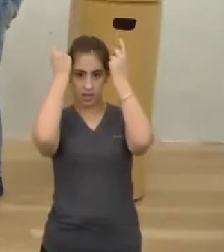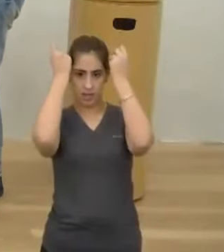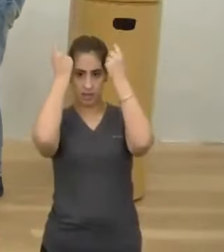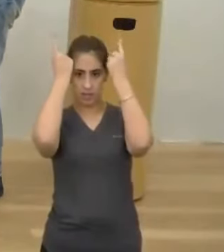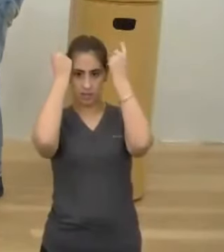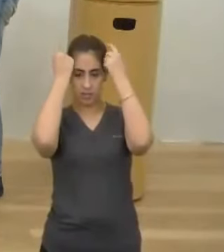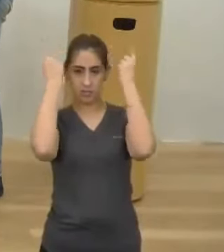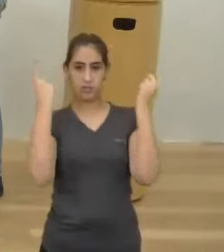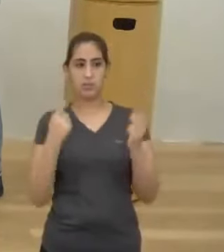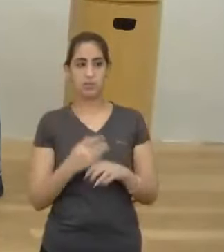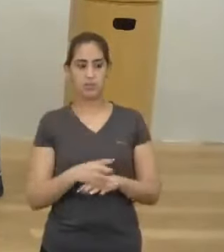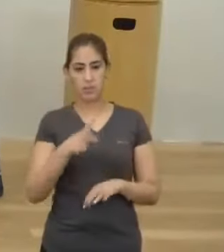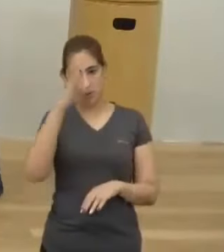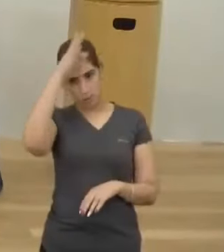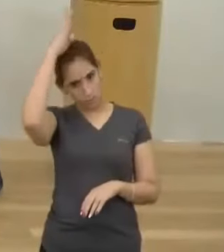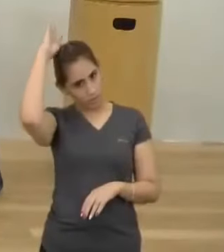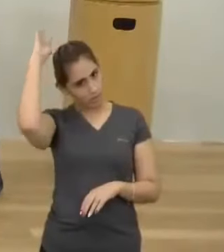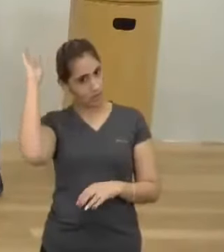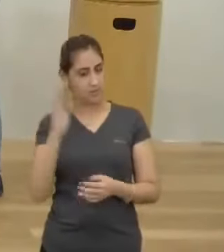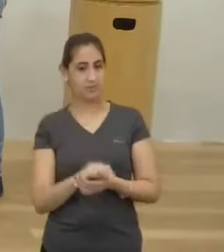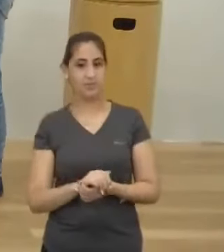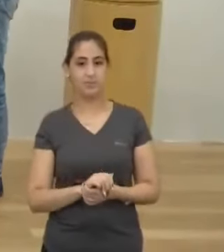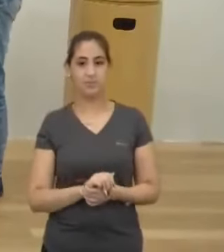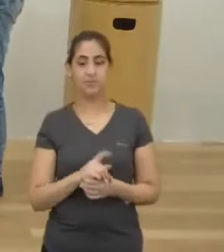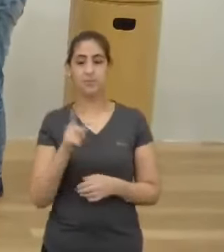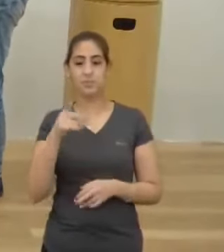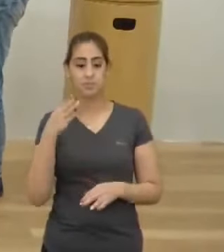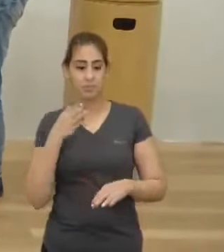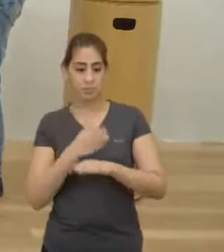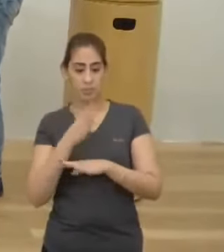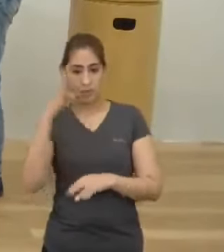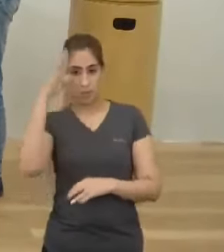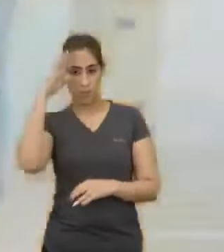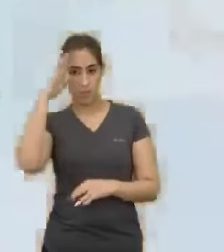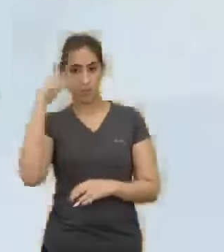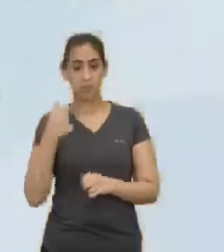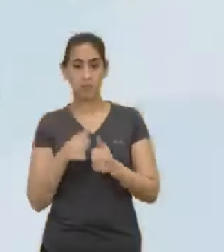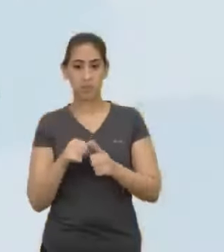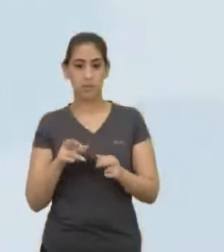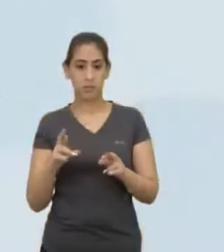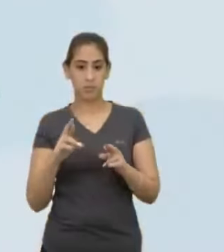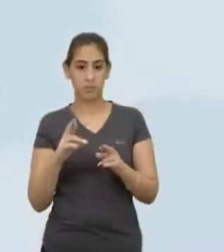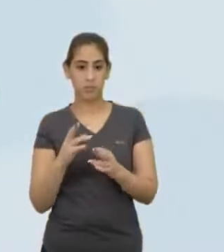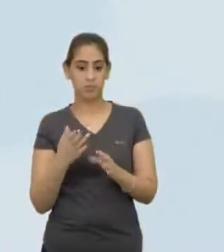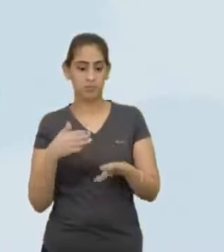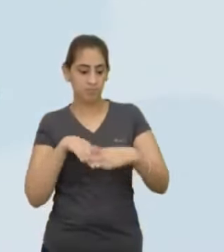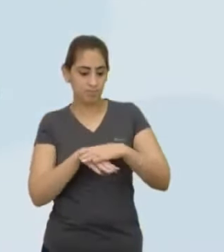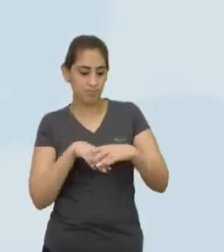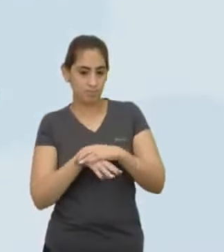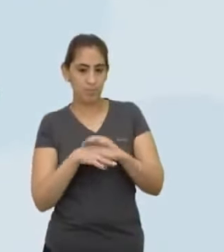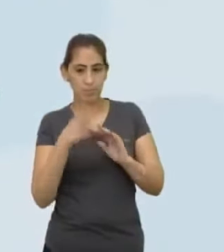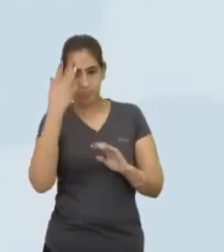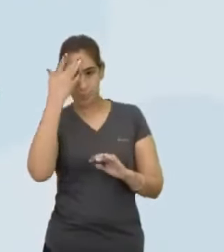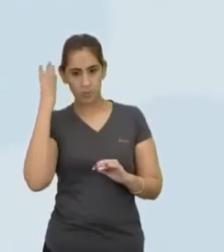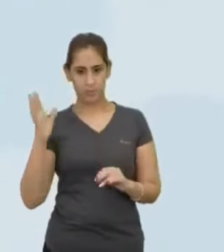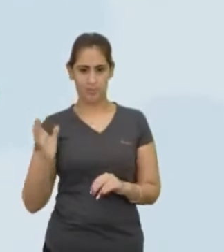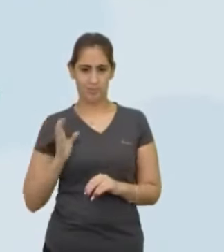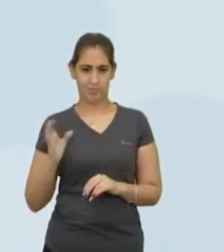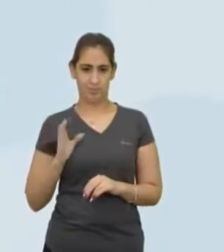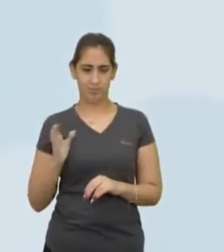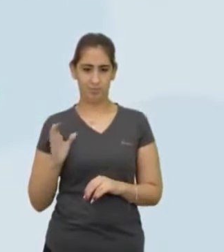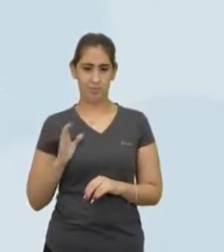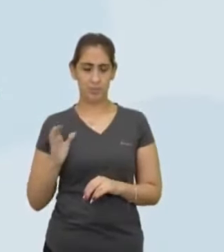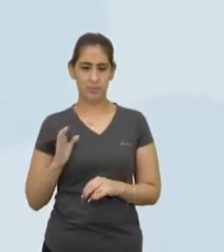Essas corporações militares Elas estavam restritas aos nobres A gente lembra de Esparta